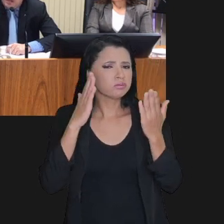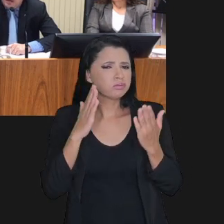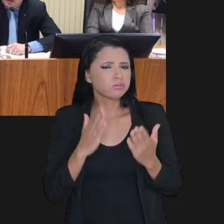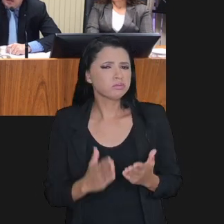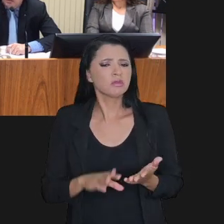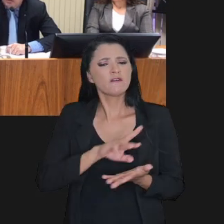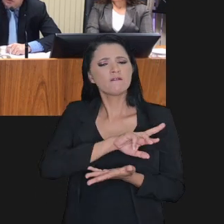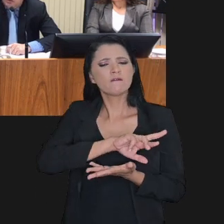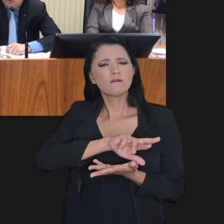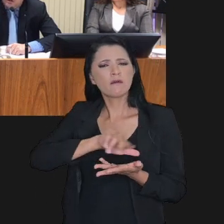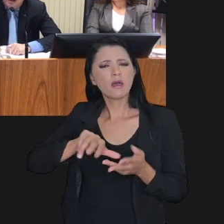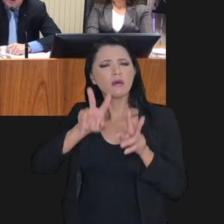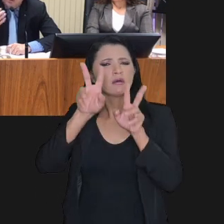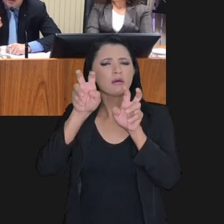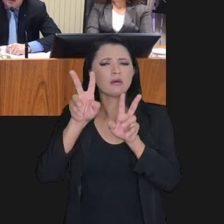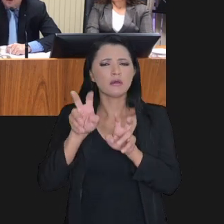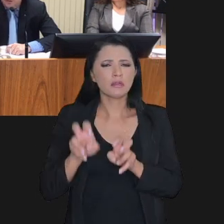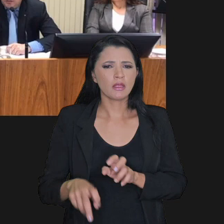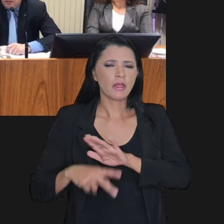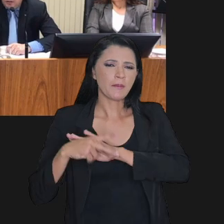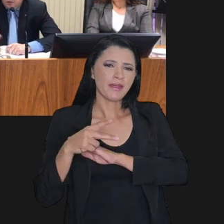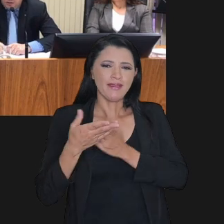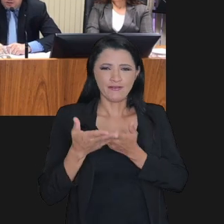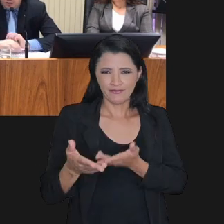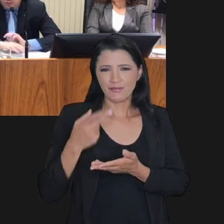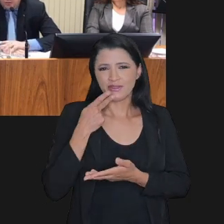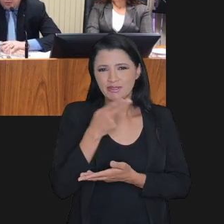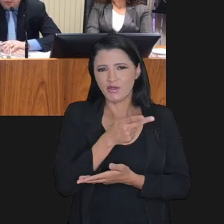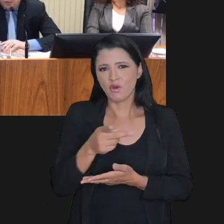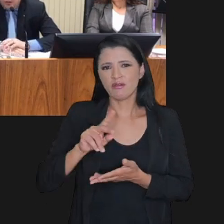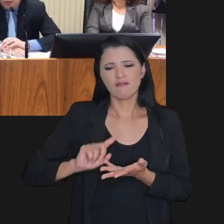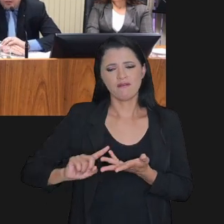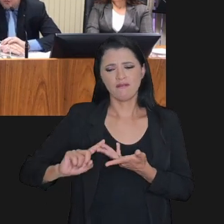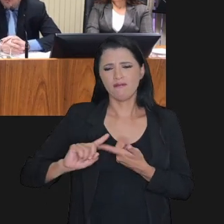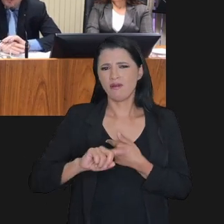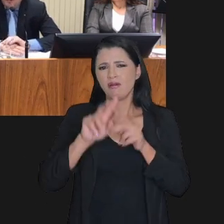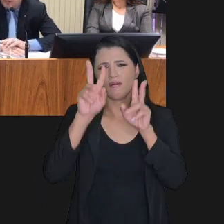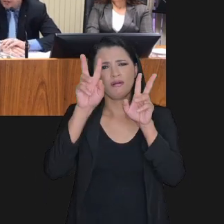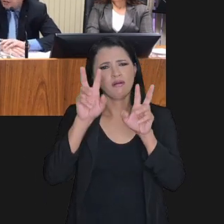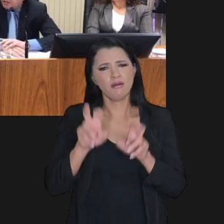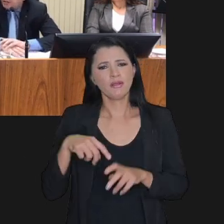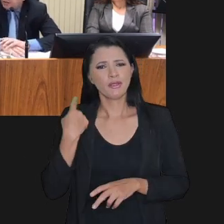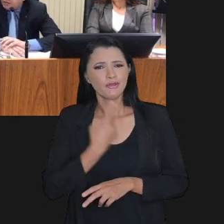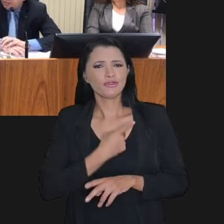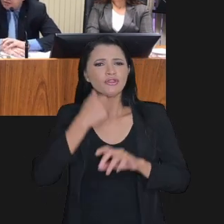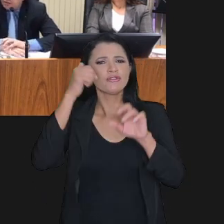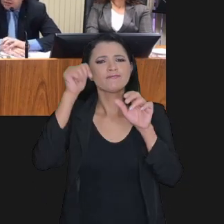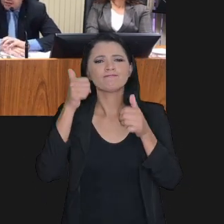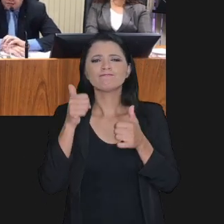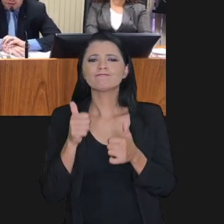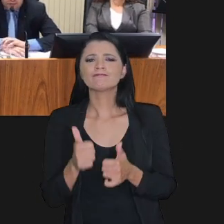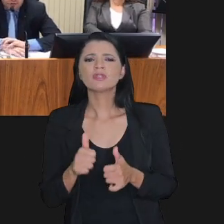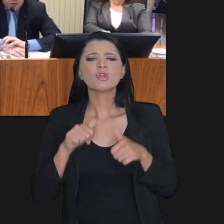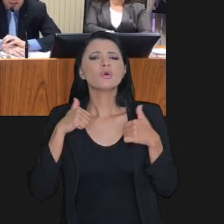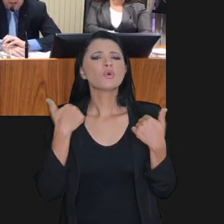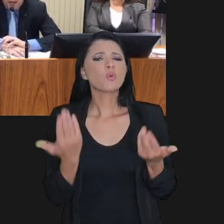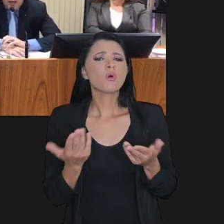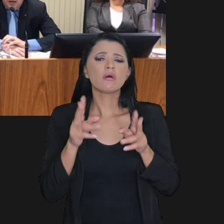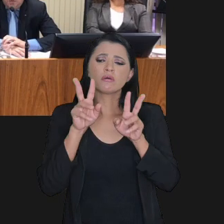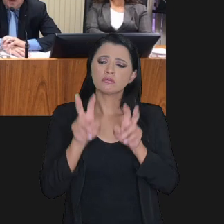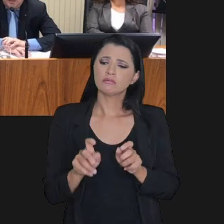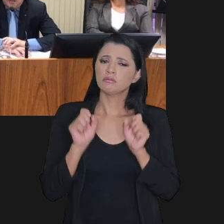se analisar de vários temas, poderia dizer para os senhores e senhoras, são dezenas de temas que nós analisamos,